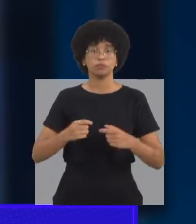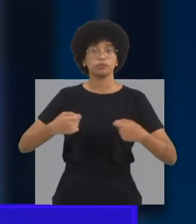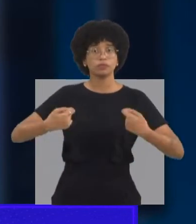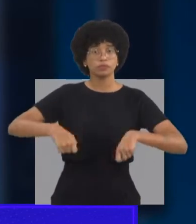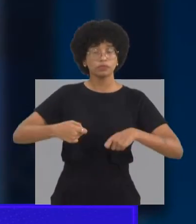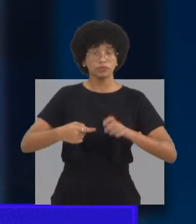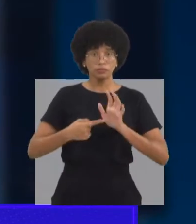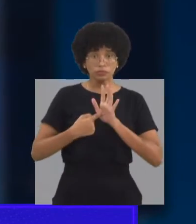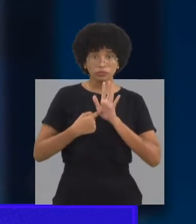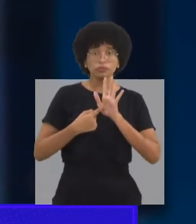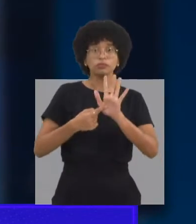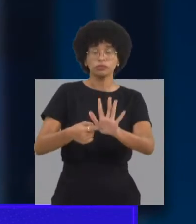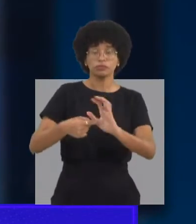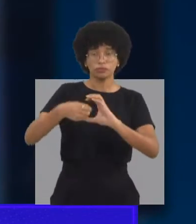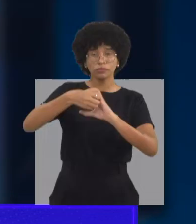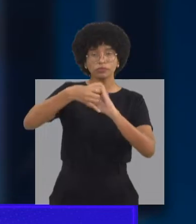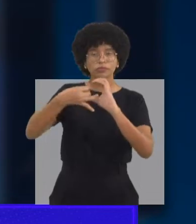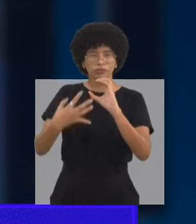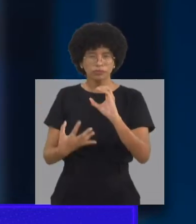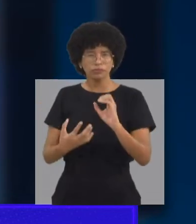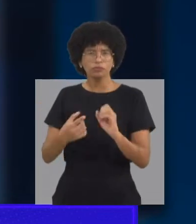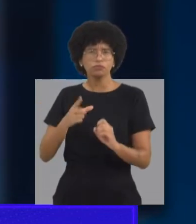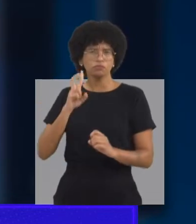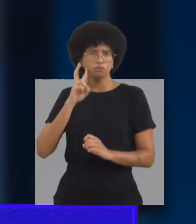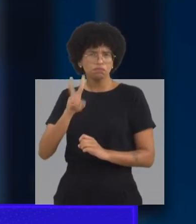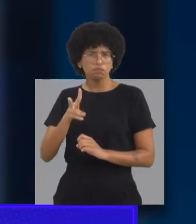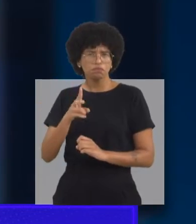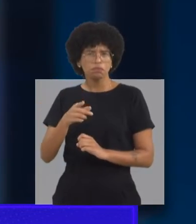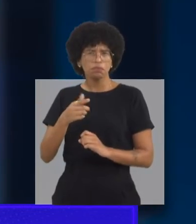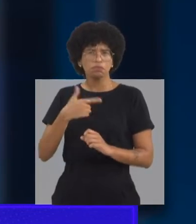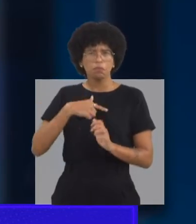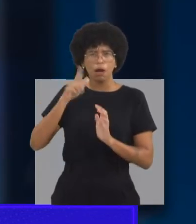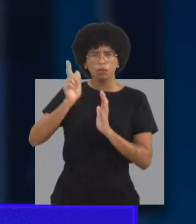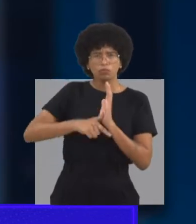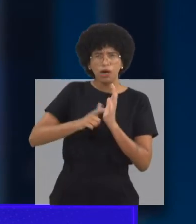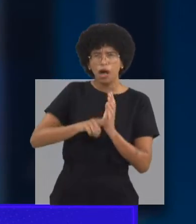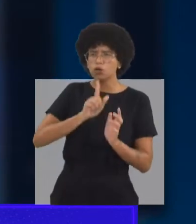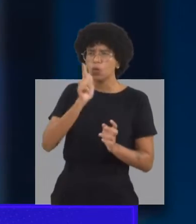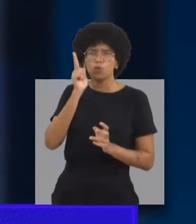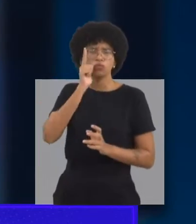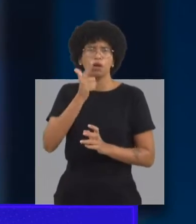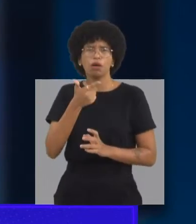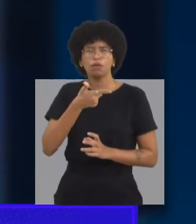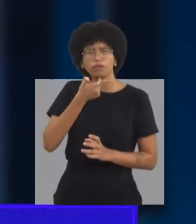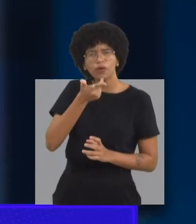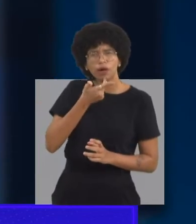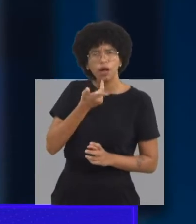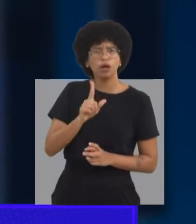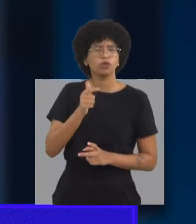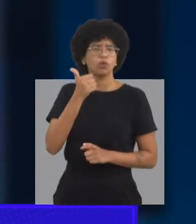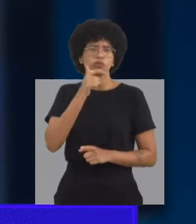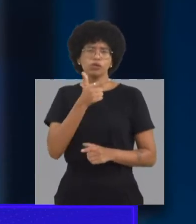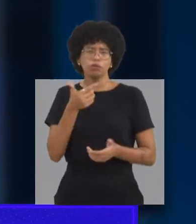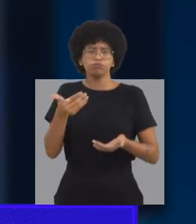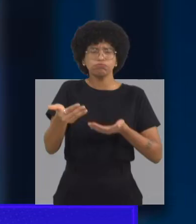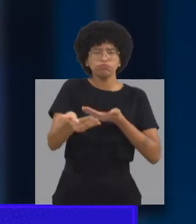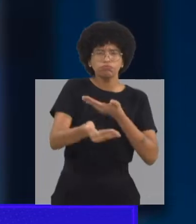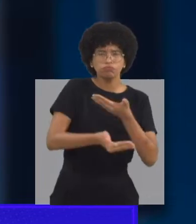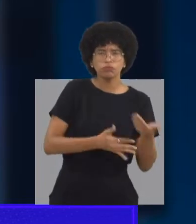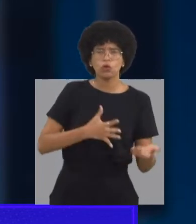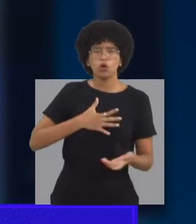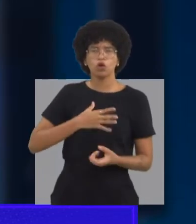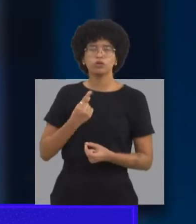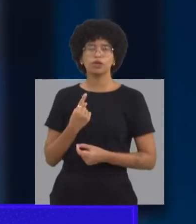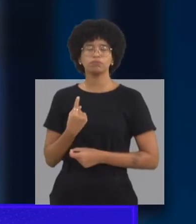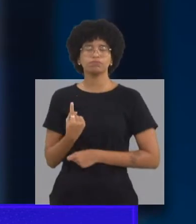diagnóstico, identificação, desde muito pequenininho, nada de esperar três anos, não existe isso, daqui até os